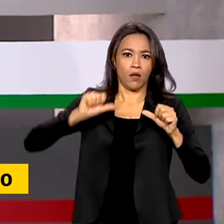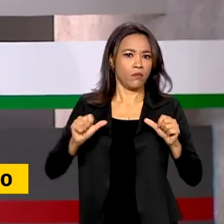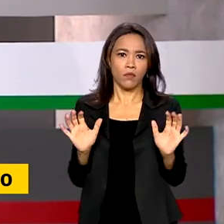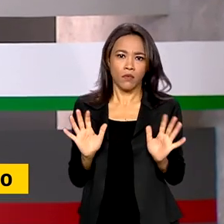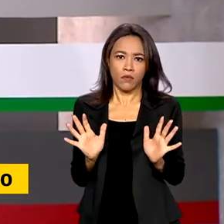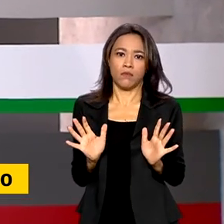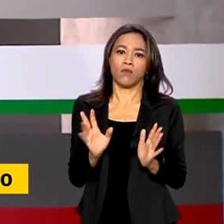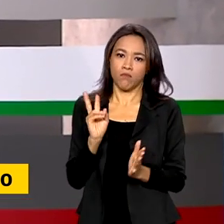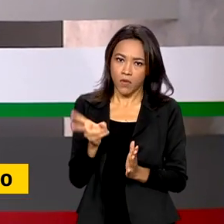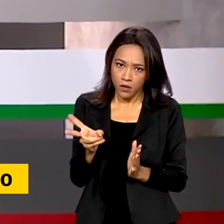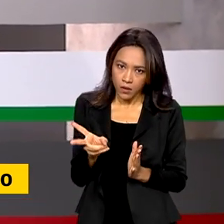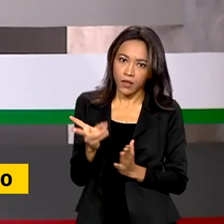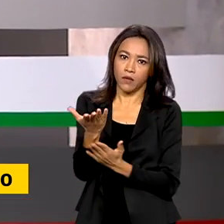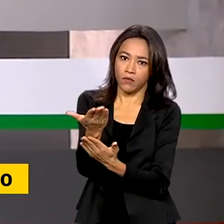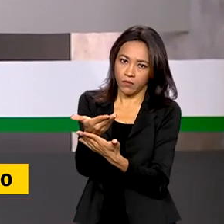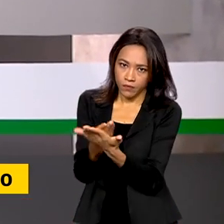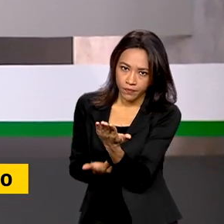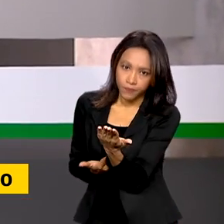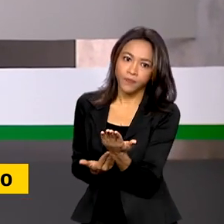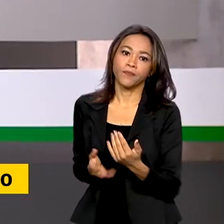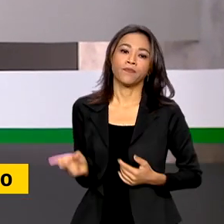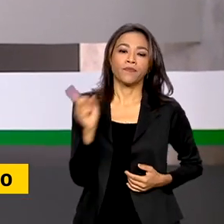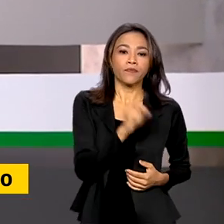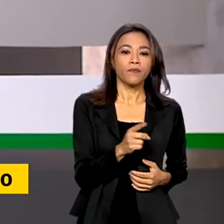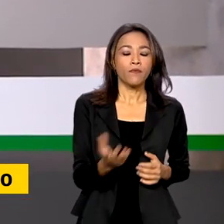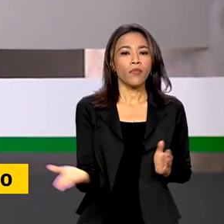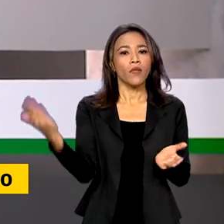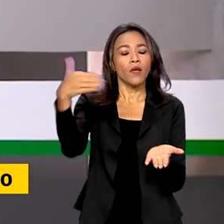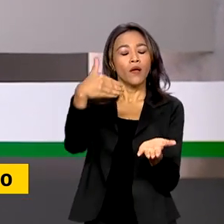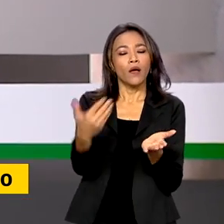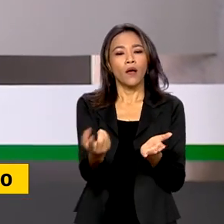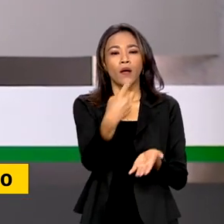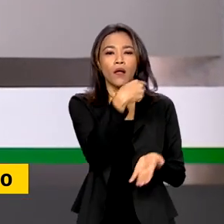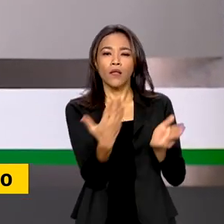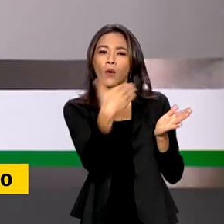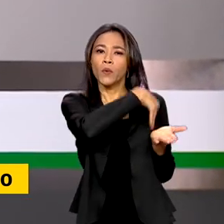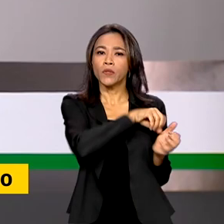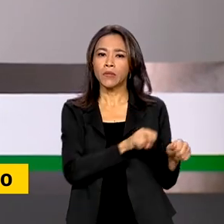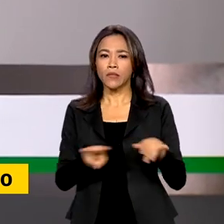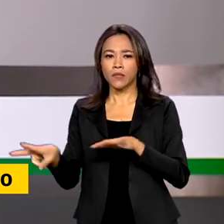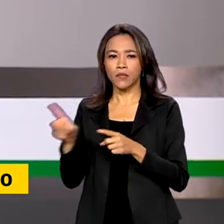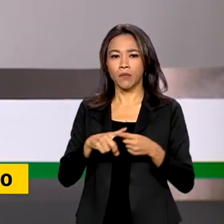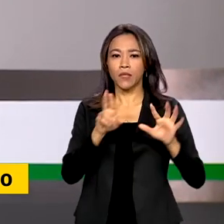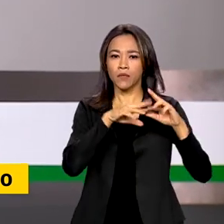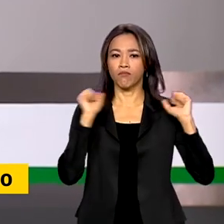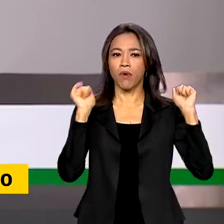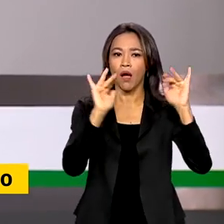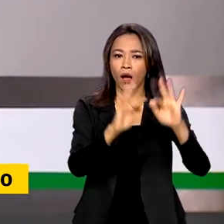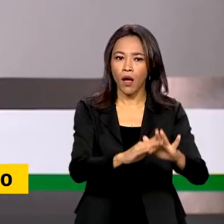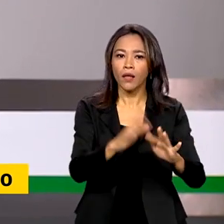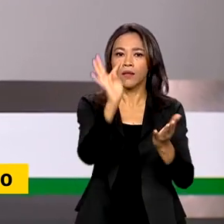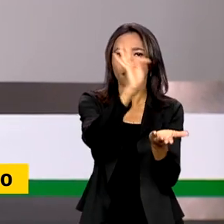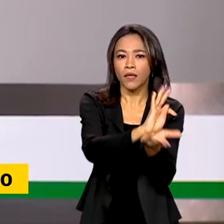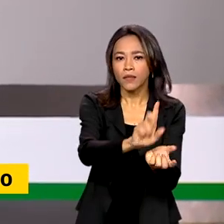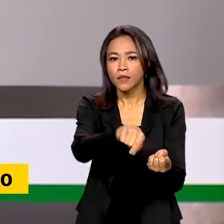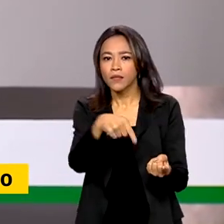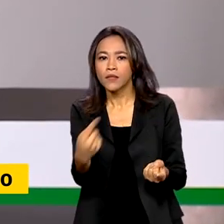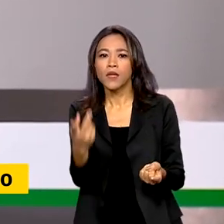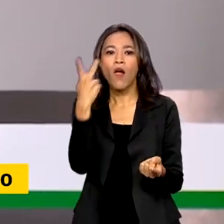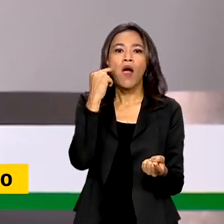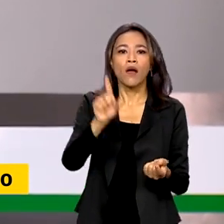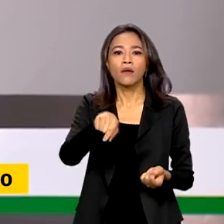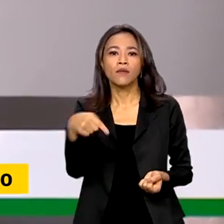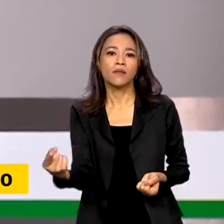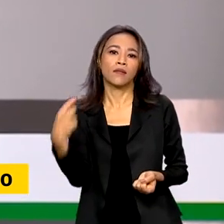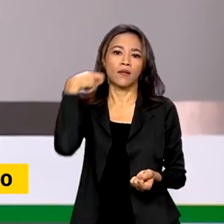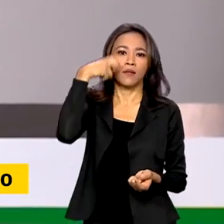Na última semana, vários ministros se reuniram em Fortaleza, Teresina, Natal e São Luís para discutir